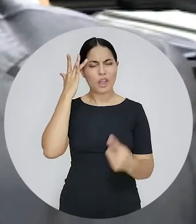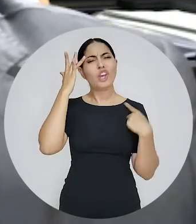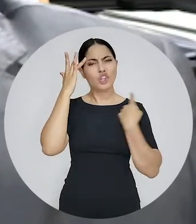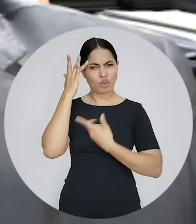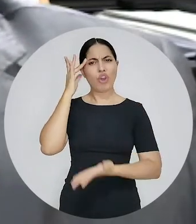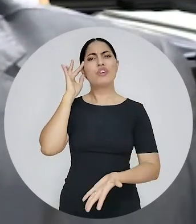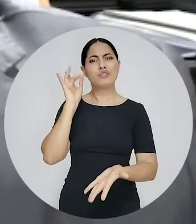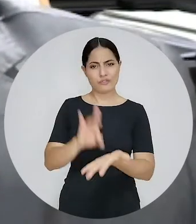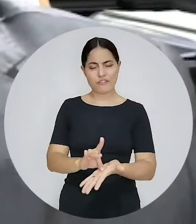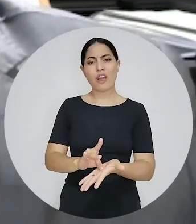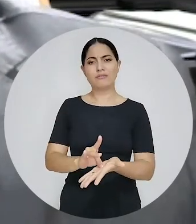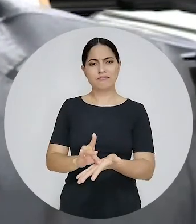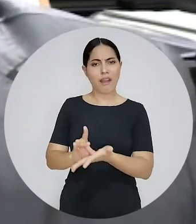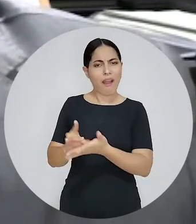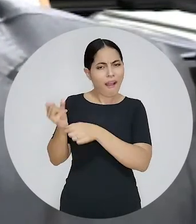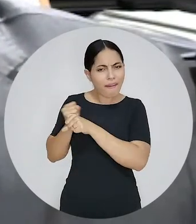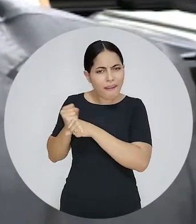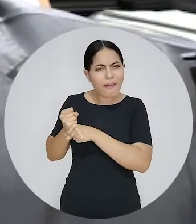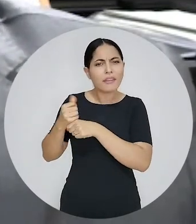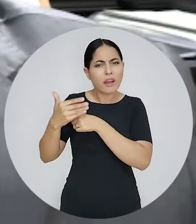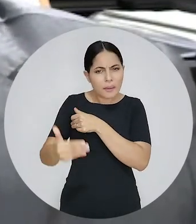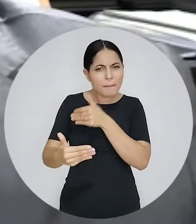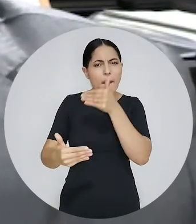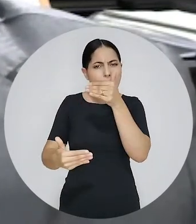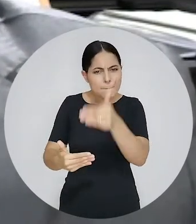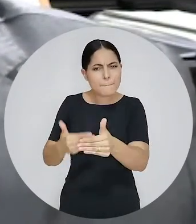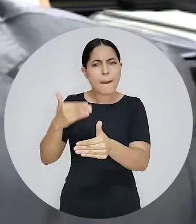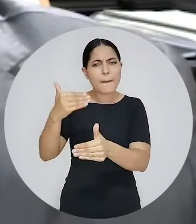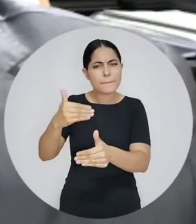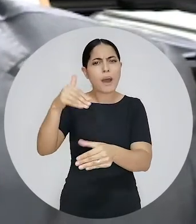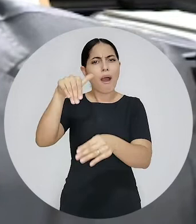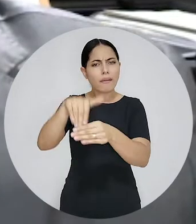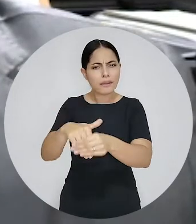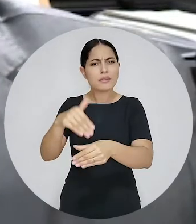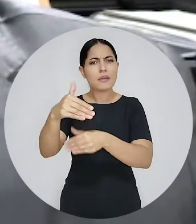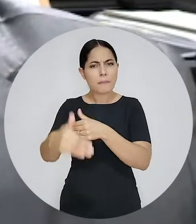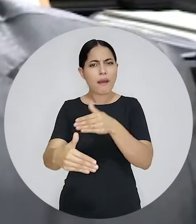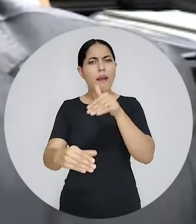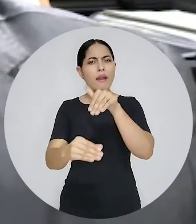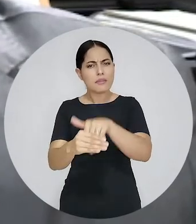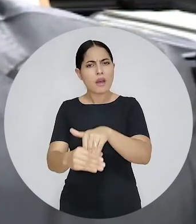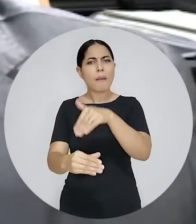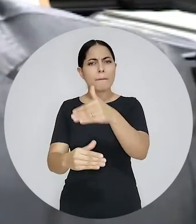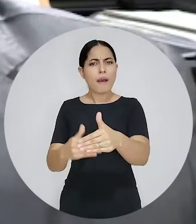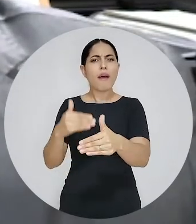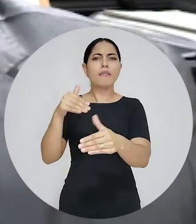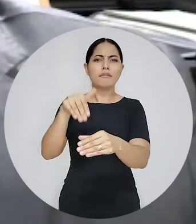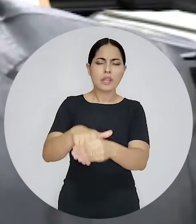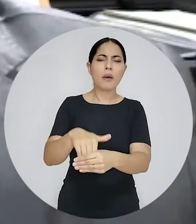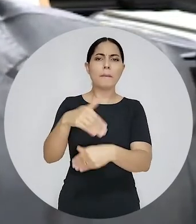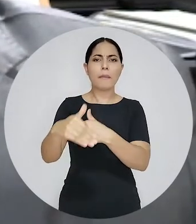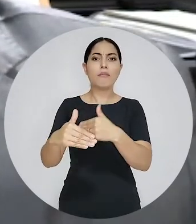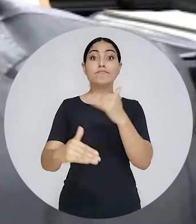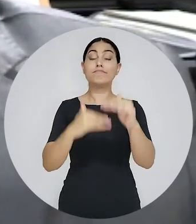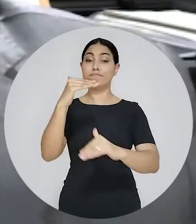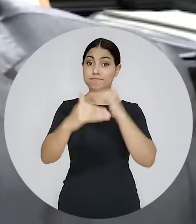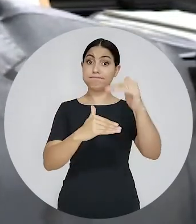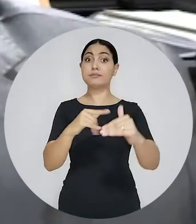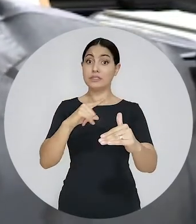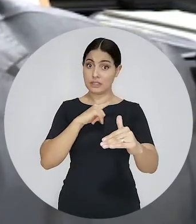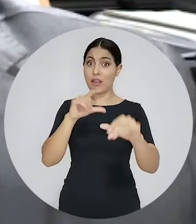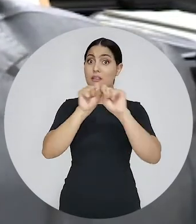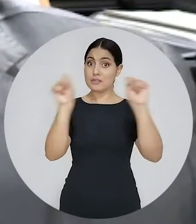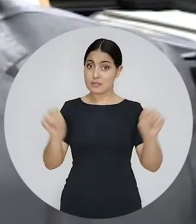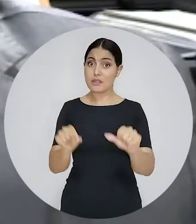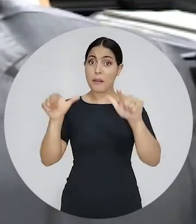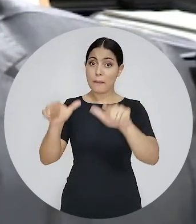nós vivenciamos que a justiça eleitoral, a cada ano, a cada eleição, se aperfeiçoa e busca as críticas necessárias para aprimorar o sistema.